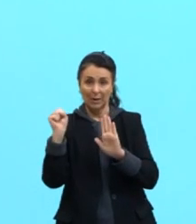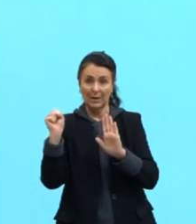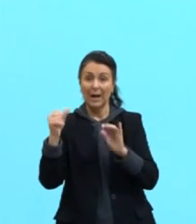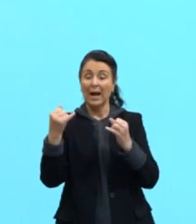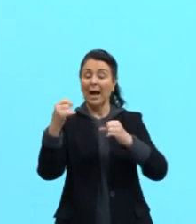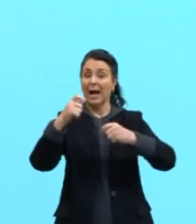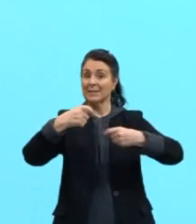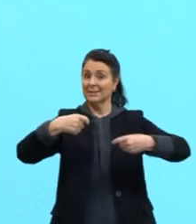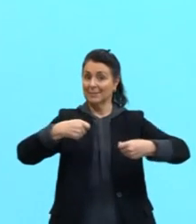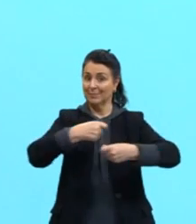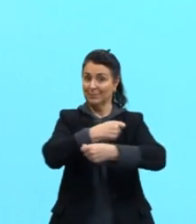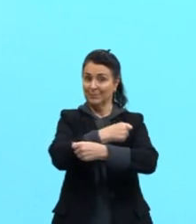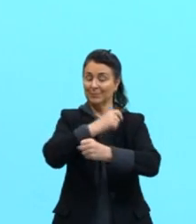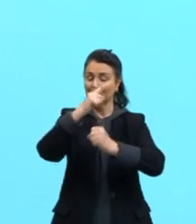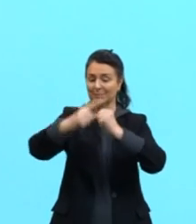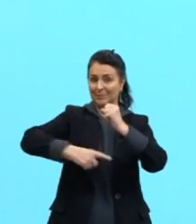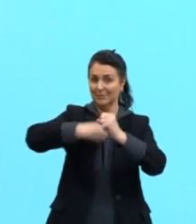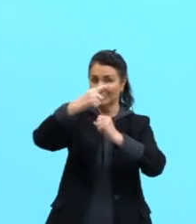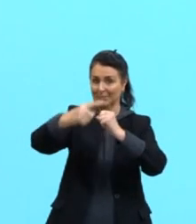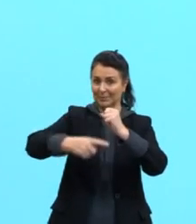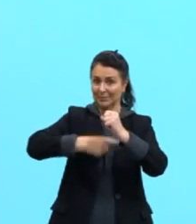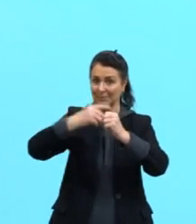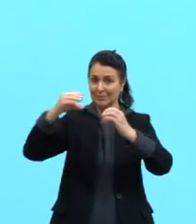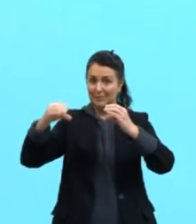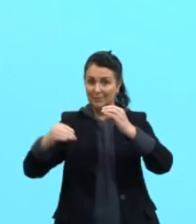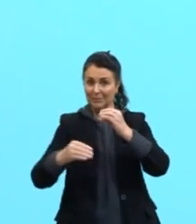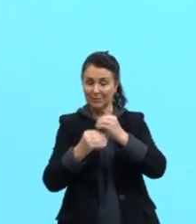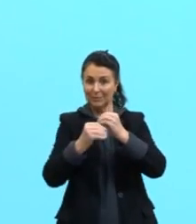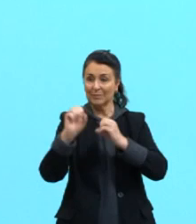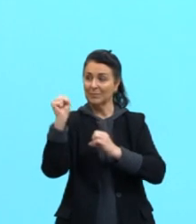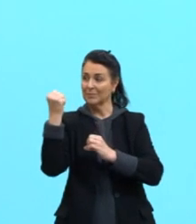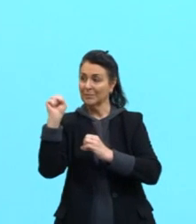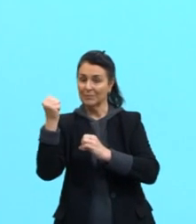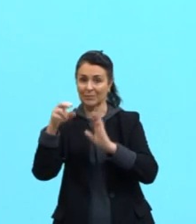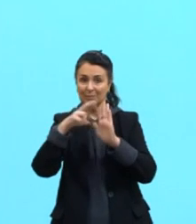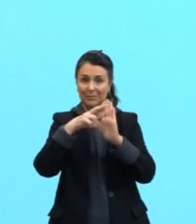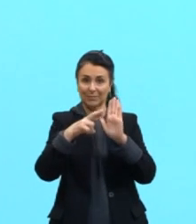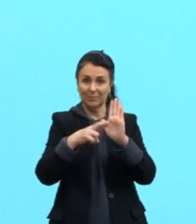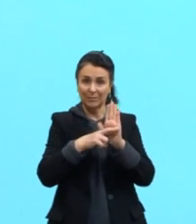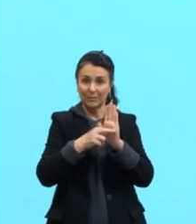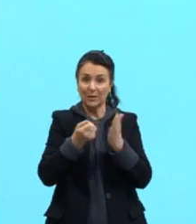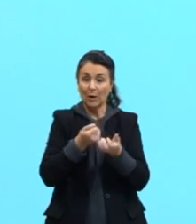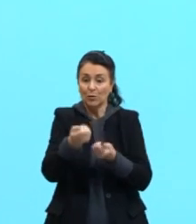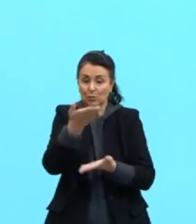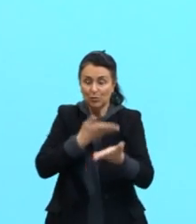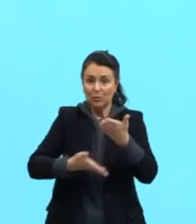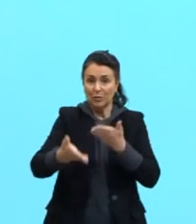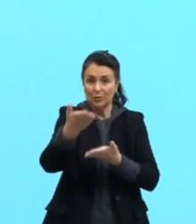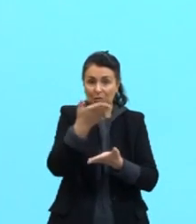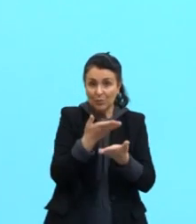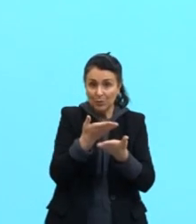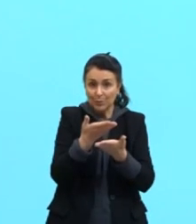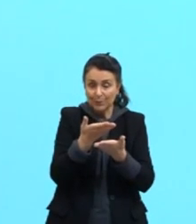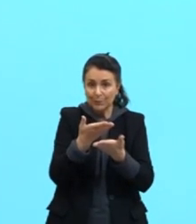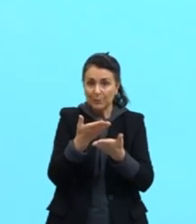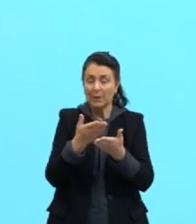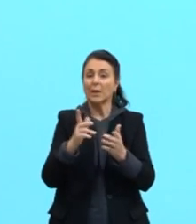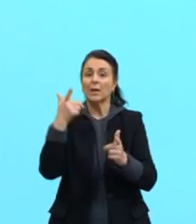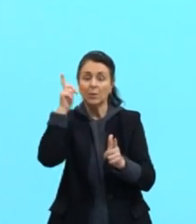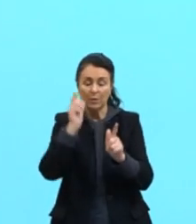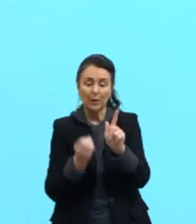covalente, os átomos tendem a completar seus octetos pelo compartilhamento de elétrons, atingir a configuração de um gás nobre.